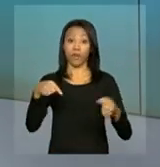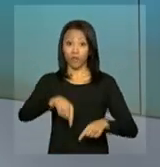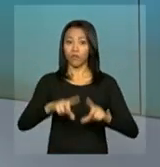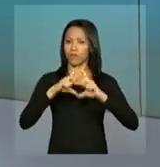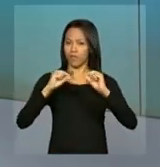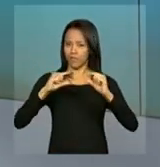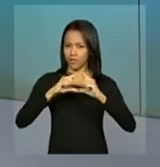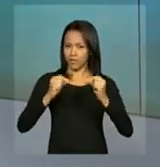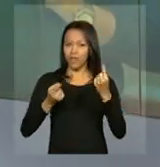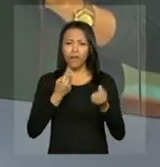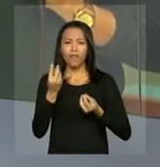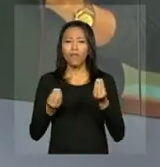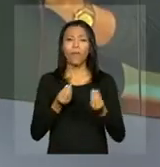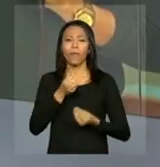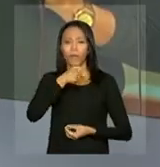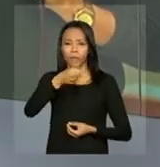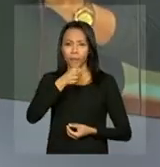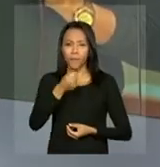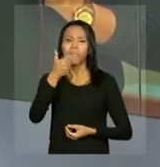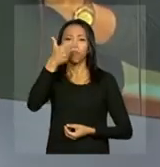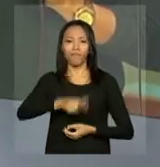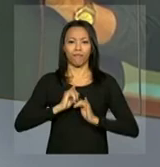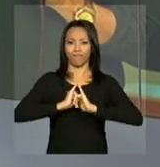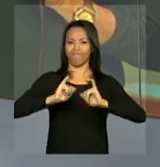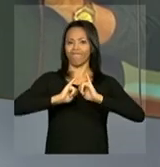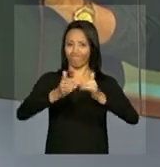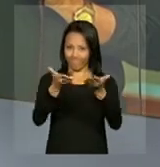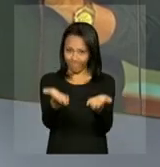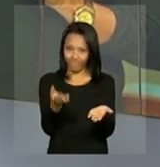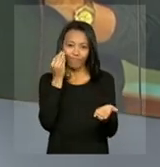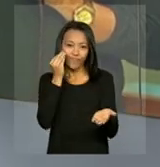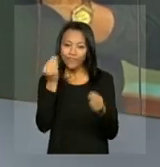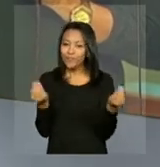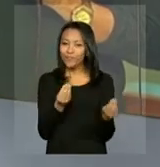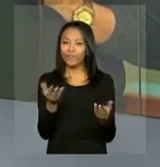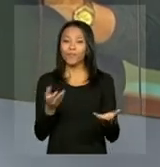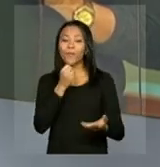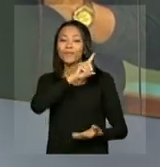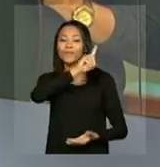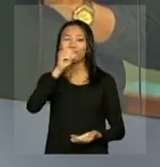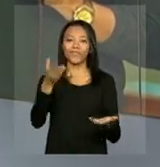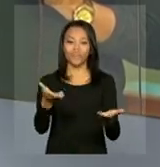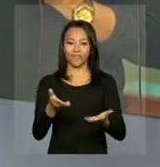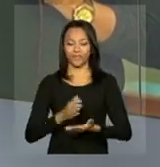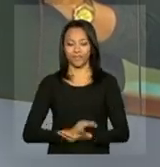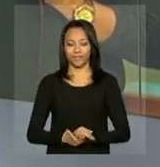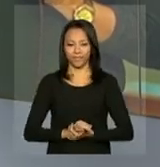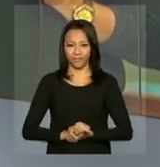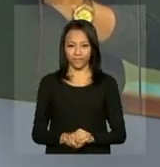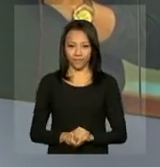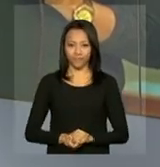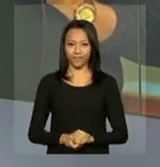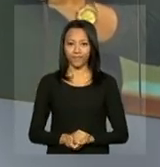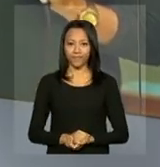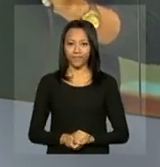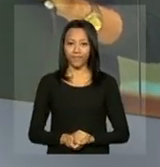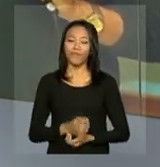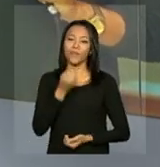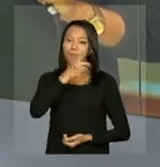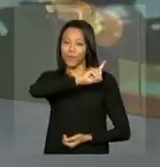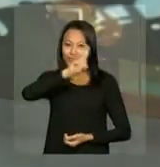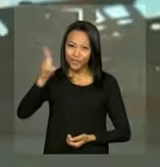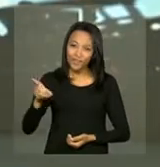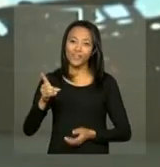República em Brasília. repórter Daniela Almeida vai acompanhar a solenidade. Bom dia, Daniela. Bom dia,